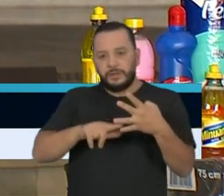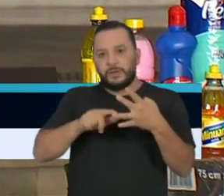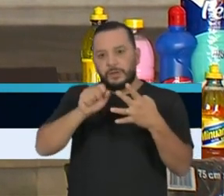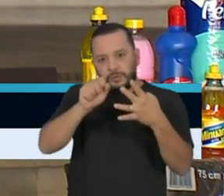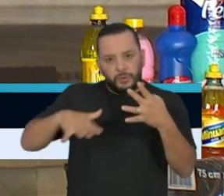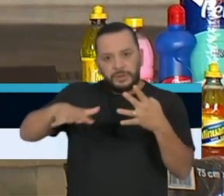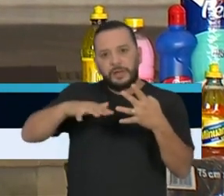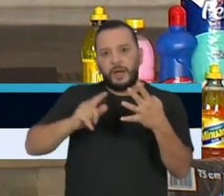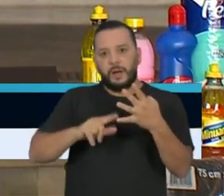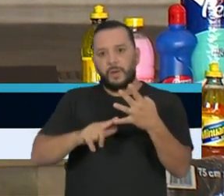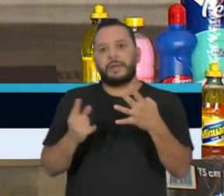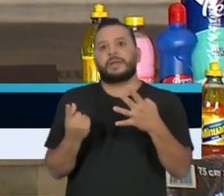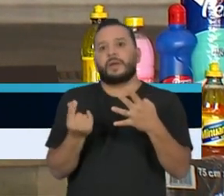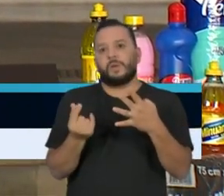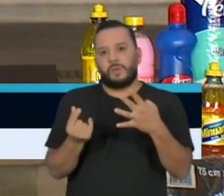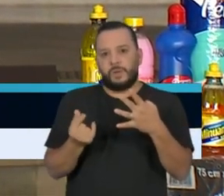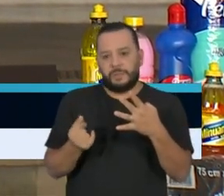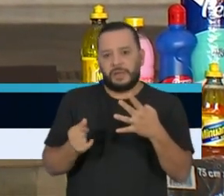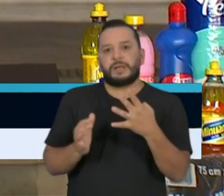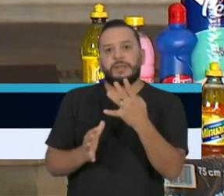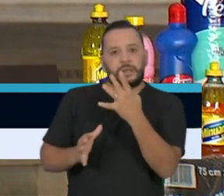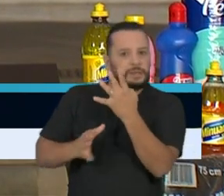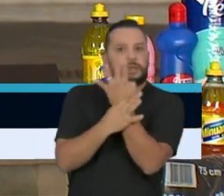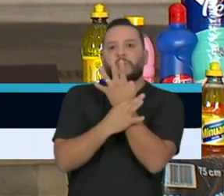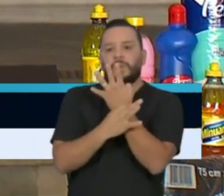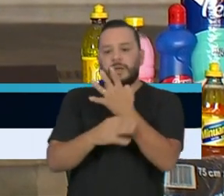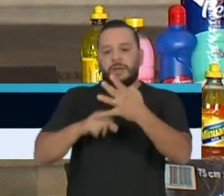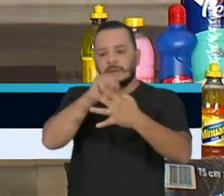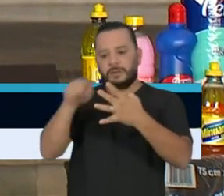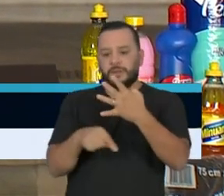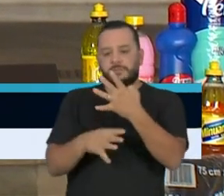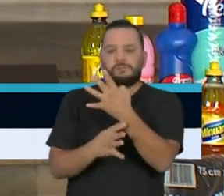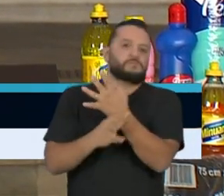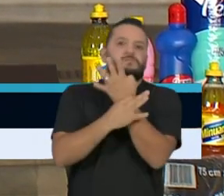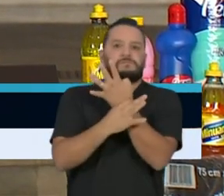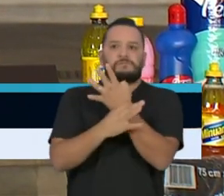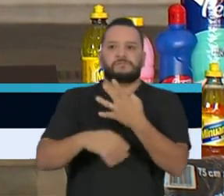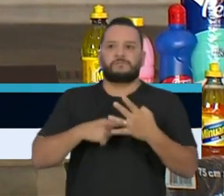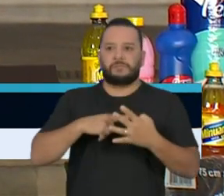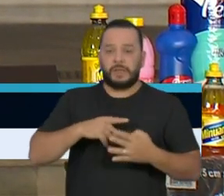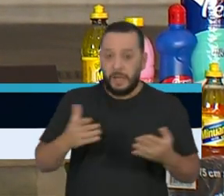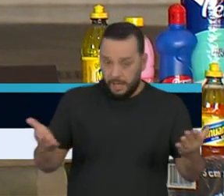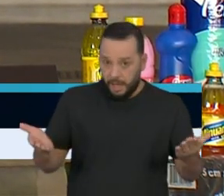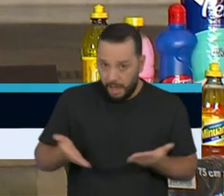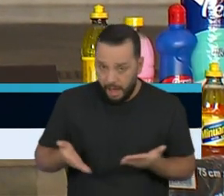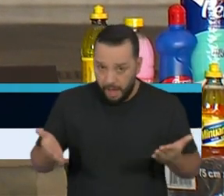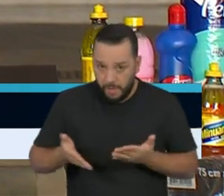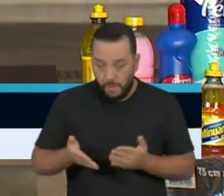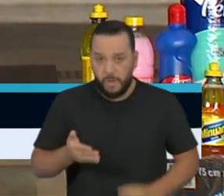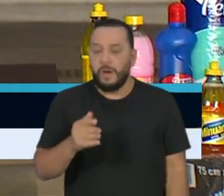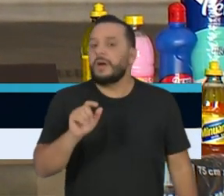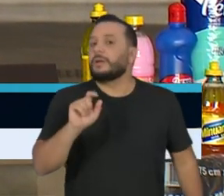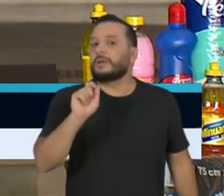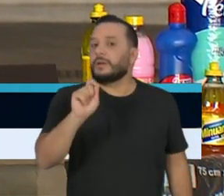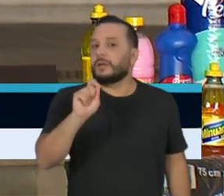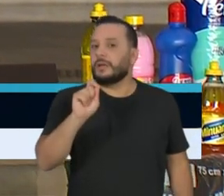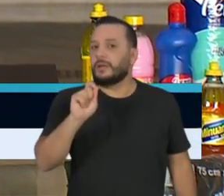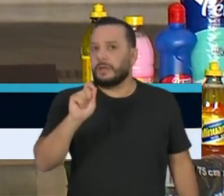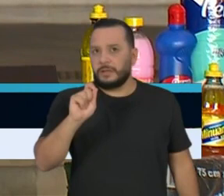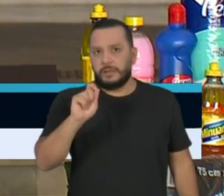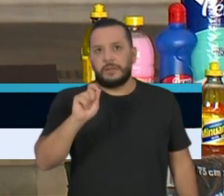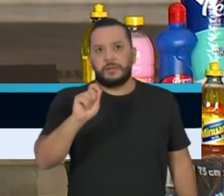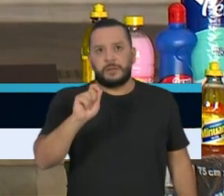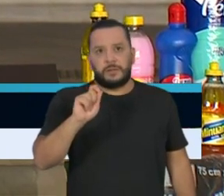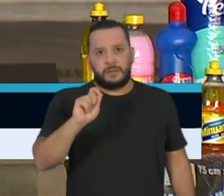socioeconômica. Aqui estamos aplacando a primeira, a maior de nossas